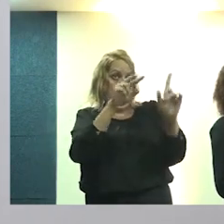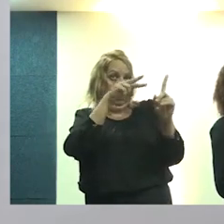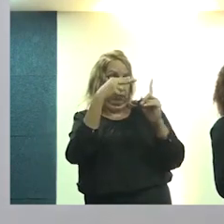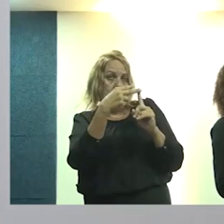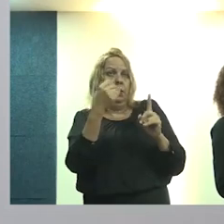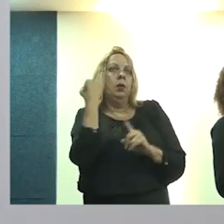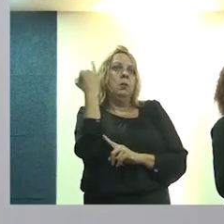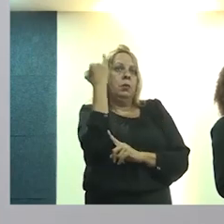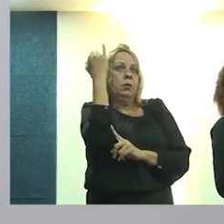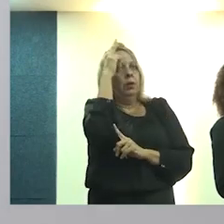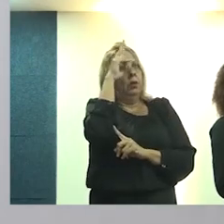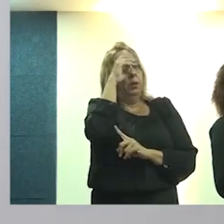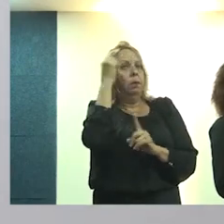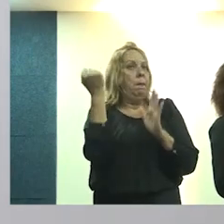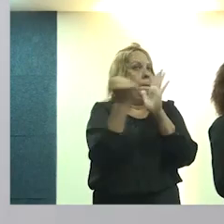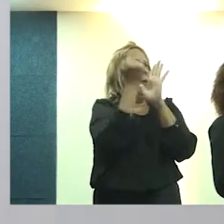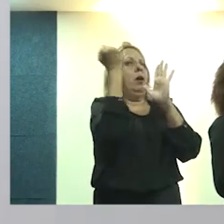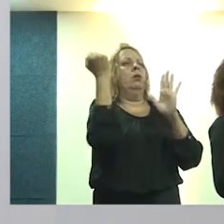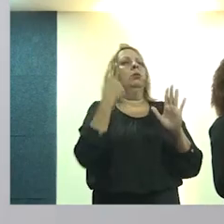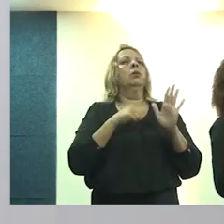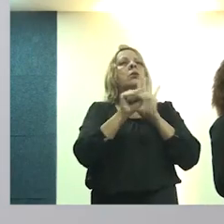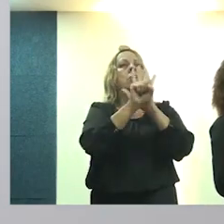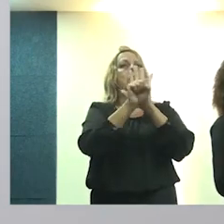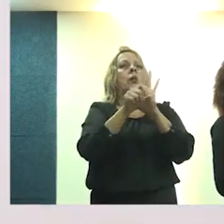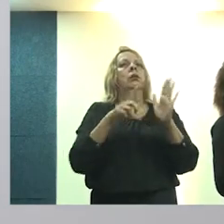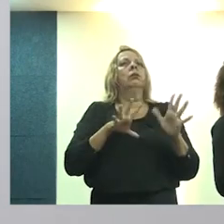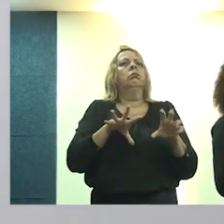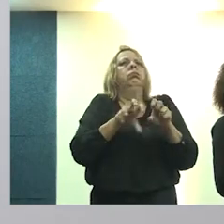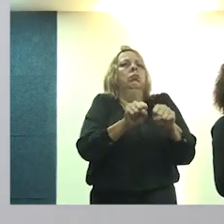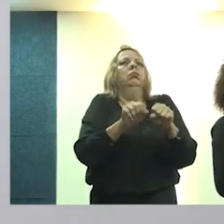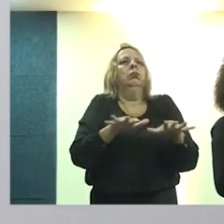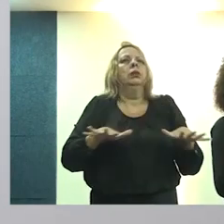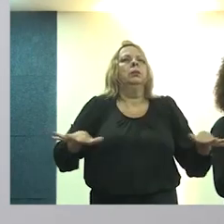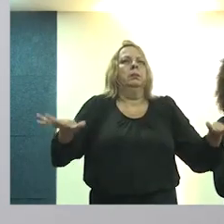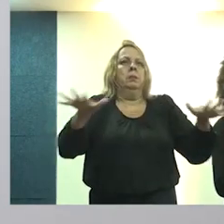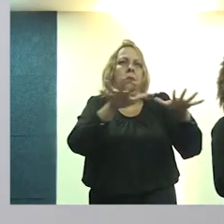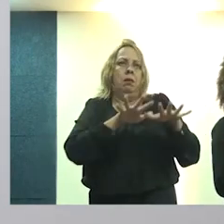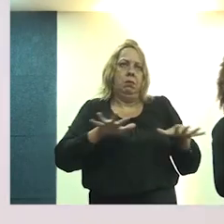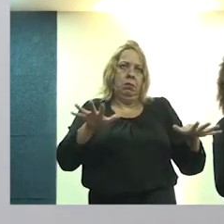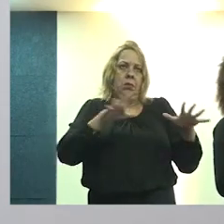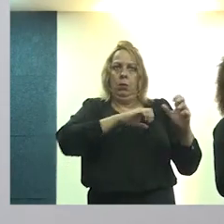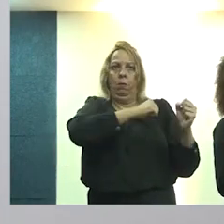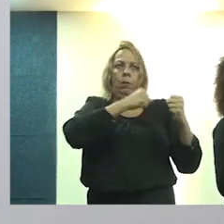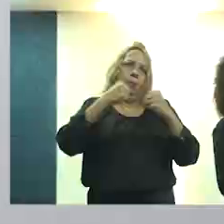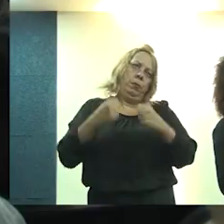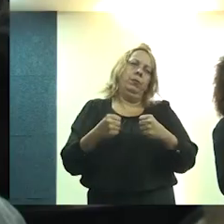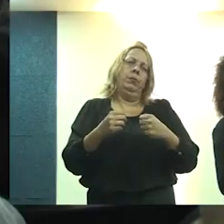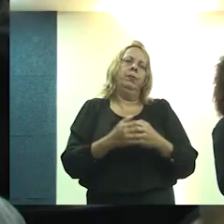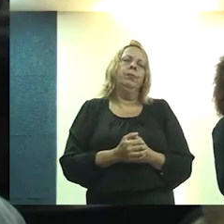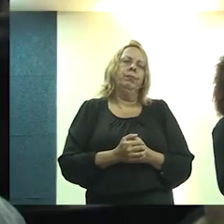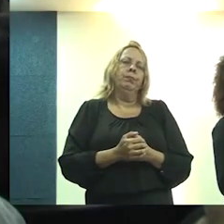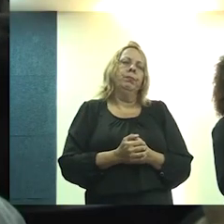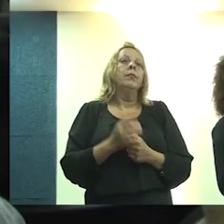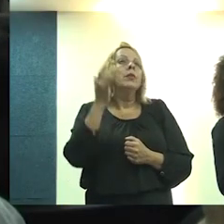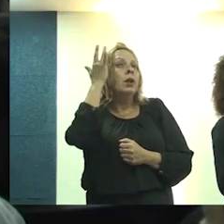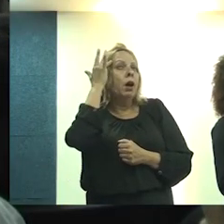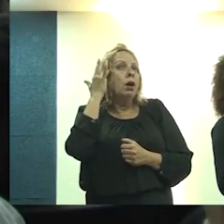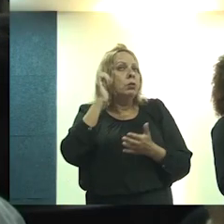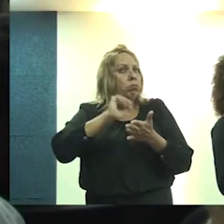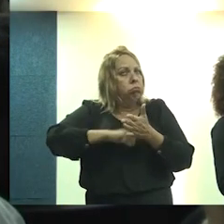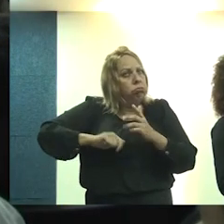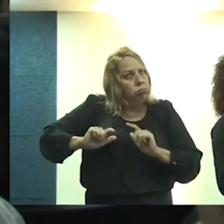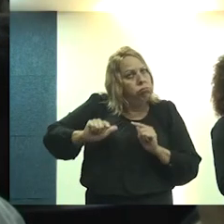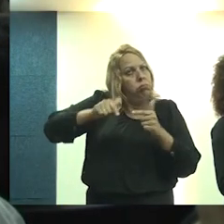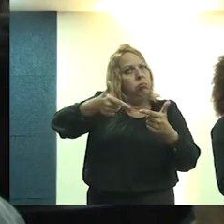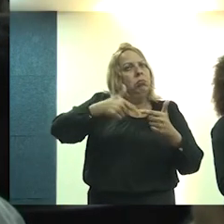perspectiva, que é importante a gente lembrar esses marcos simbólicos da ocupação desses espaços de poder. Eu acho que a gente tem